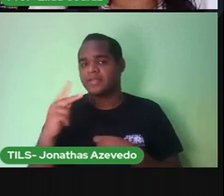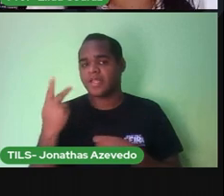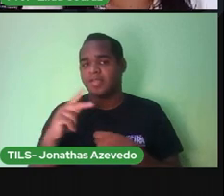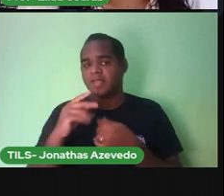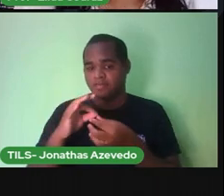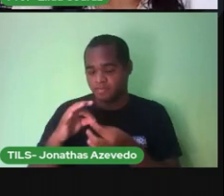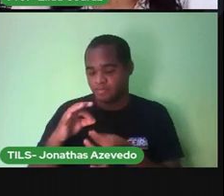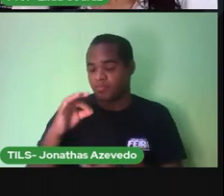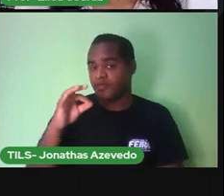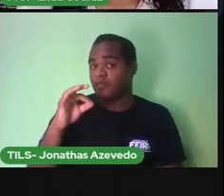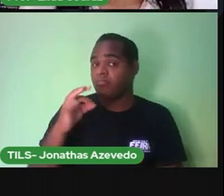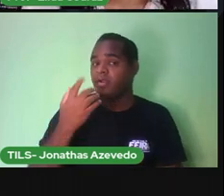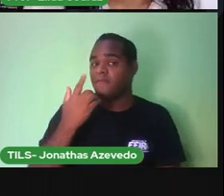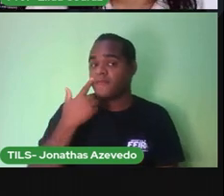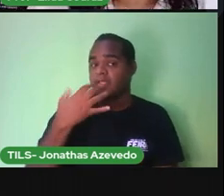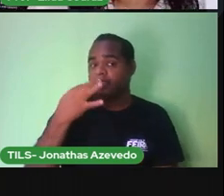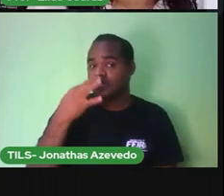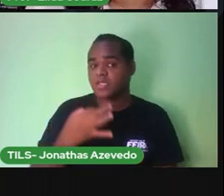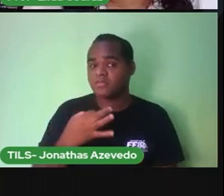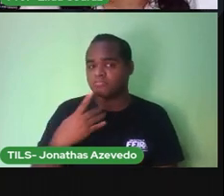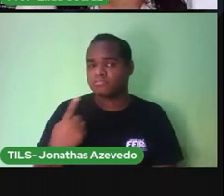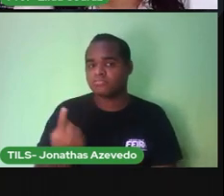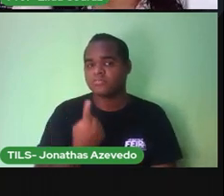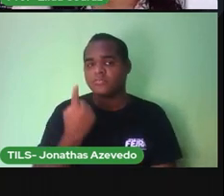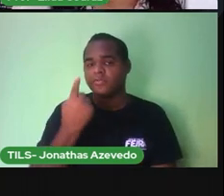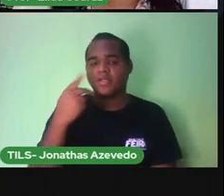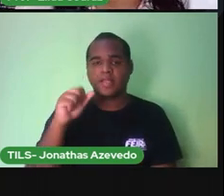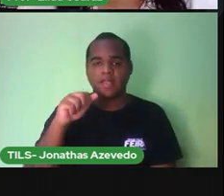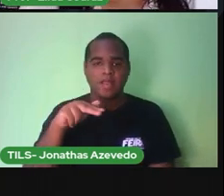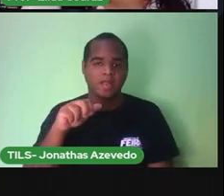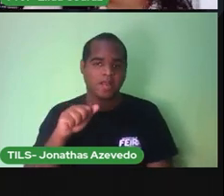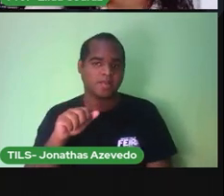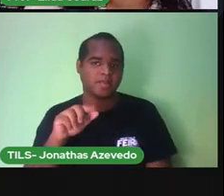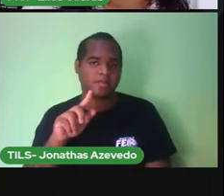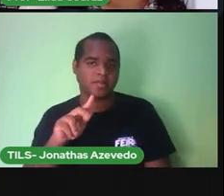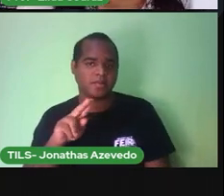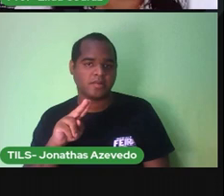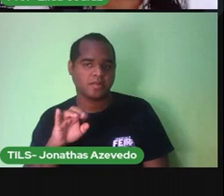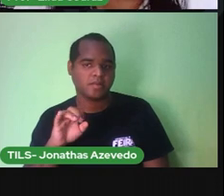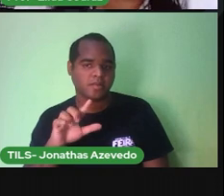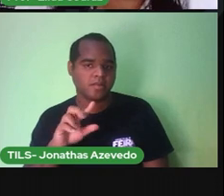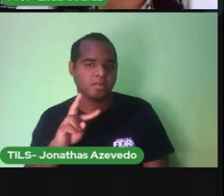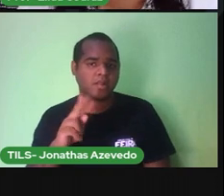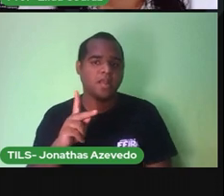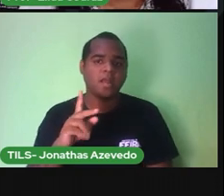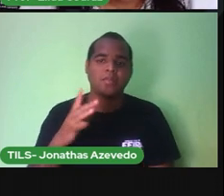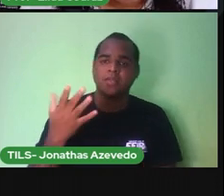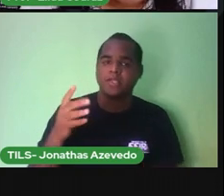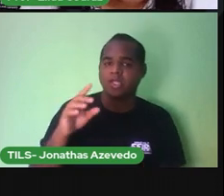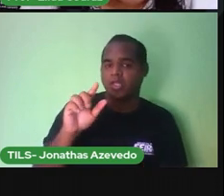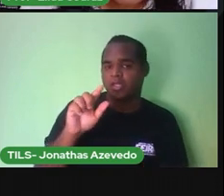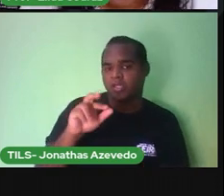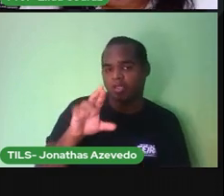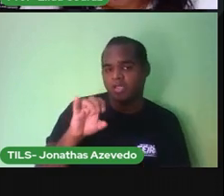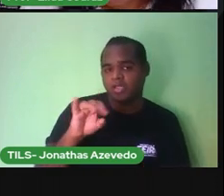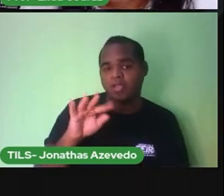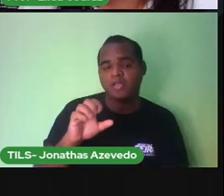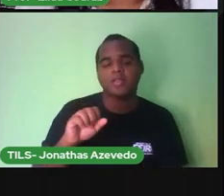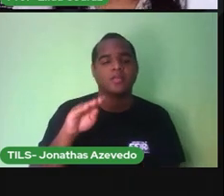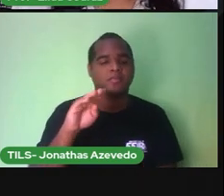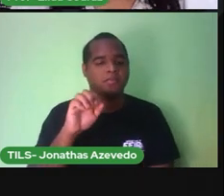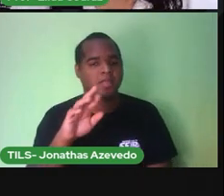Certeza Da altura De Ana De Guilherme De Rita De Beatriz Entendeu?